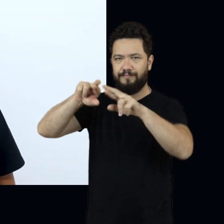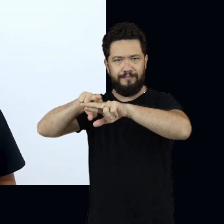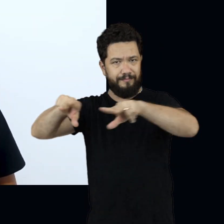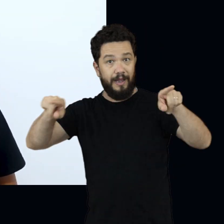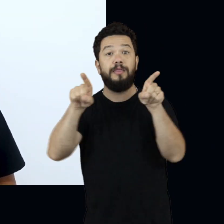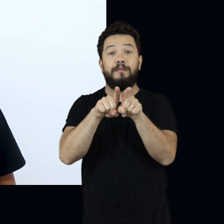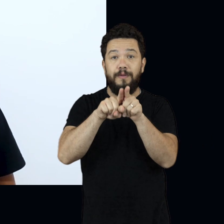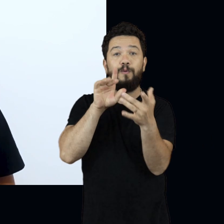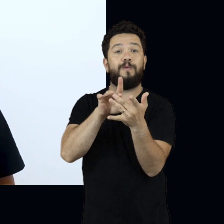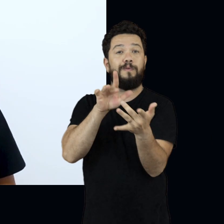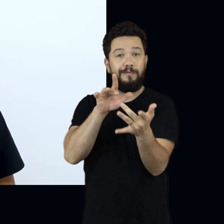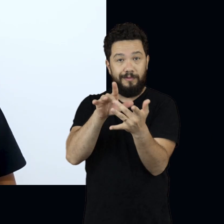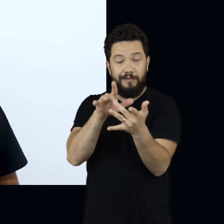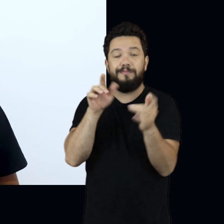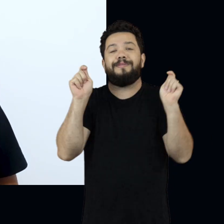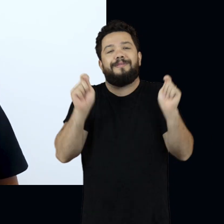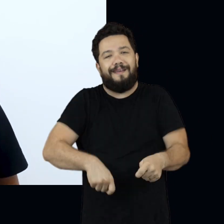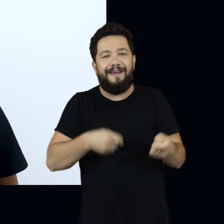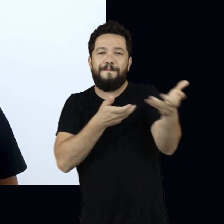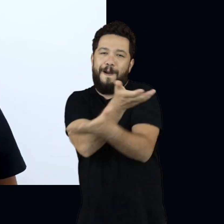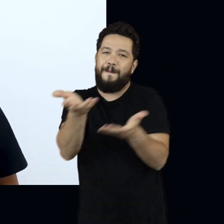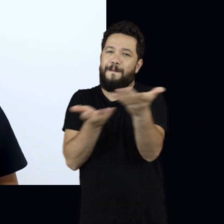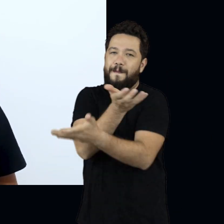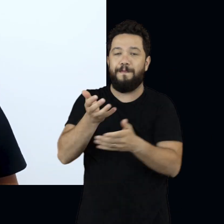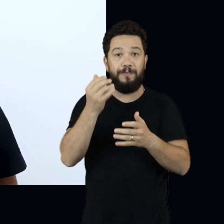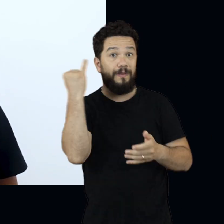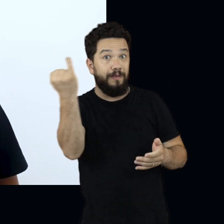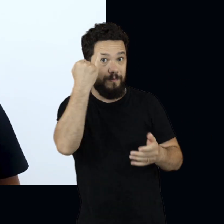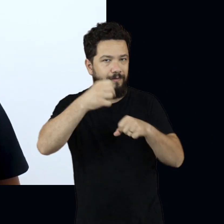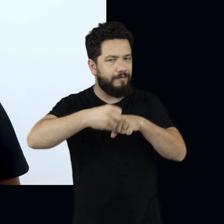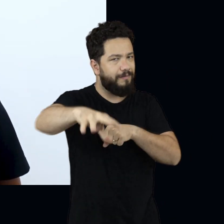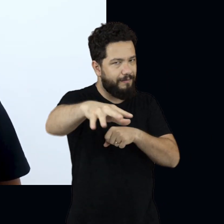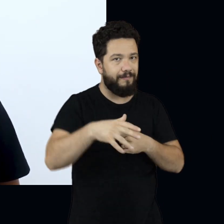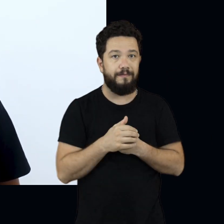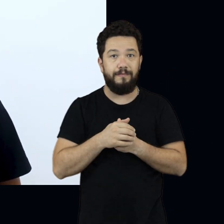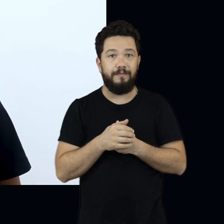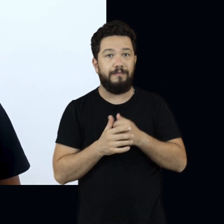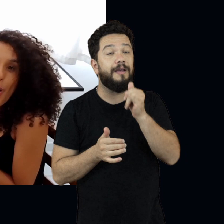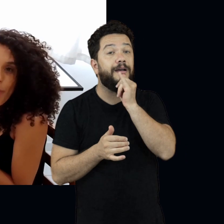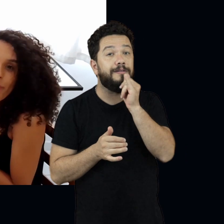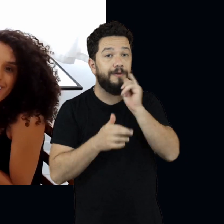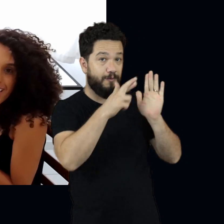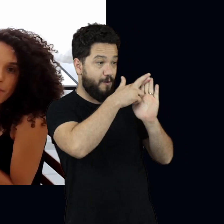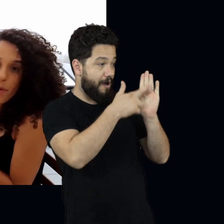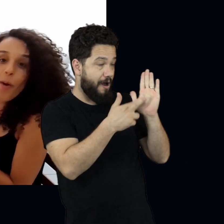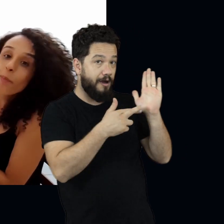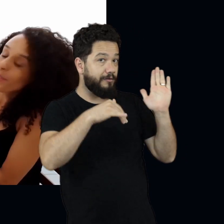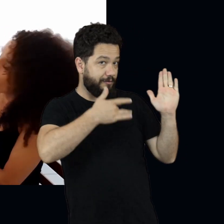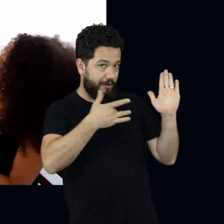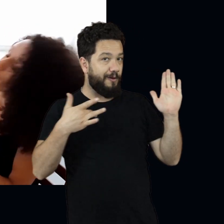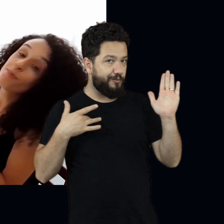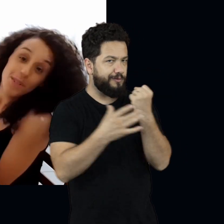encontrar na nossa página os contatos de toda a nossa rede. Vai ter dicas importantes para esse momento. Como, por exemplo,